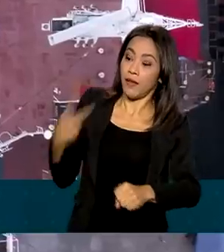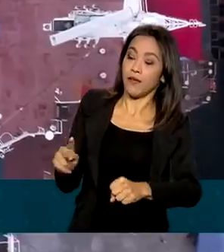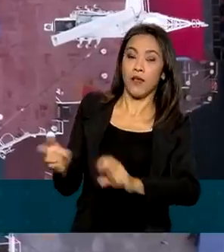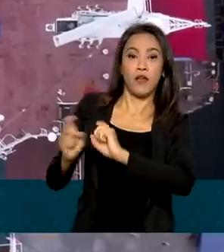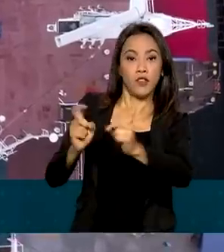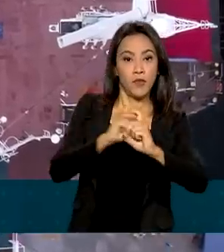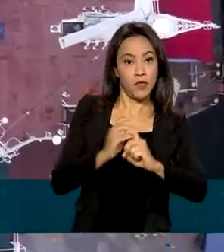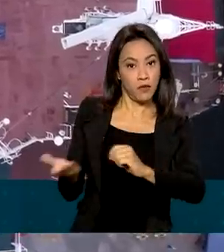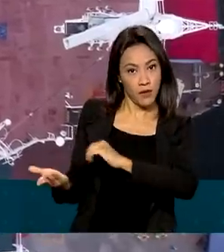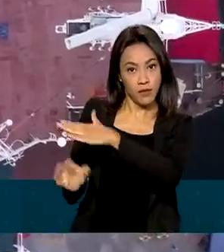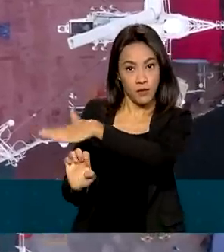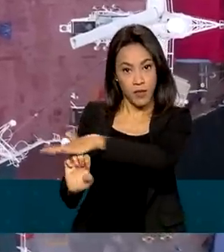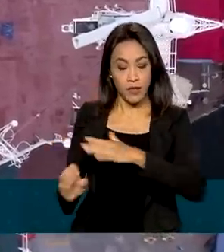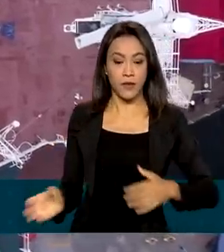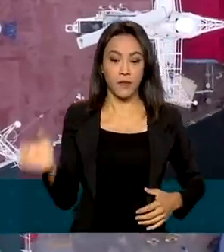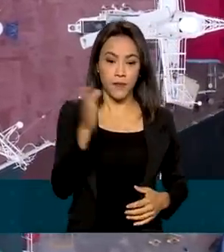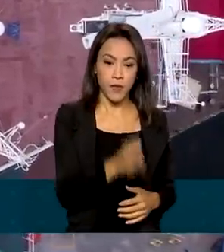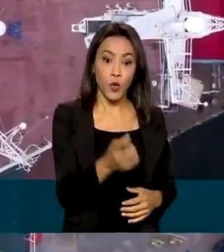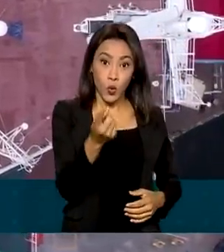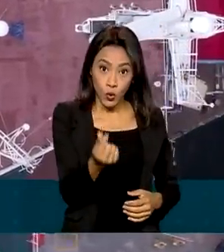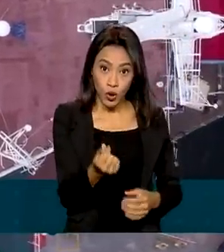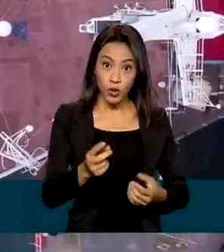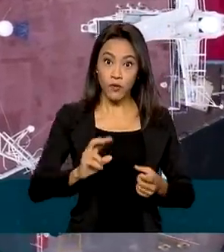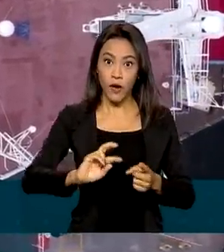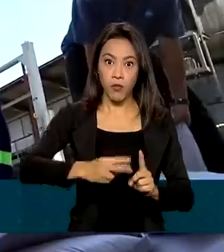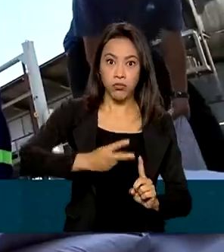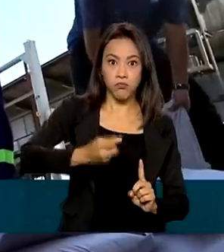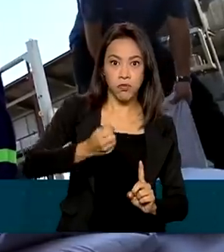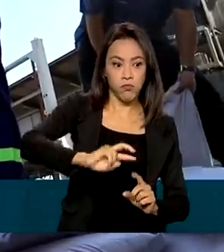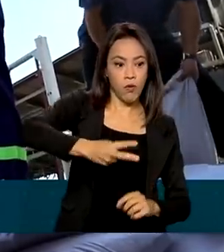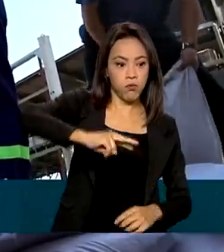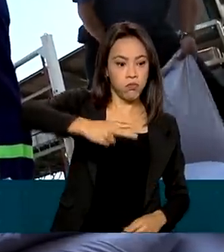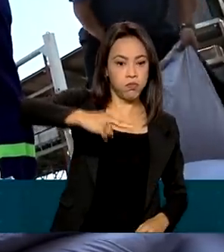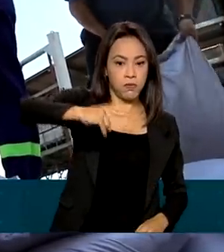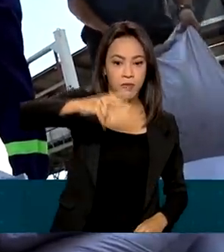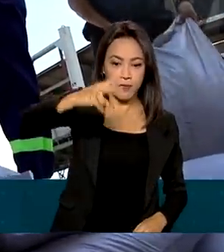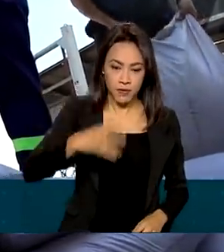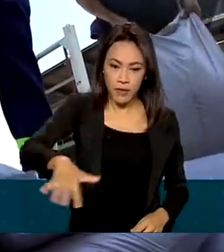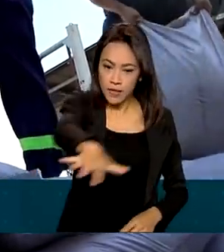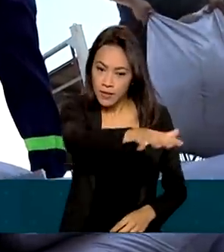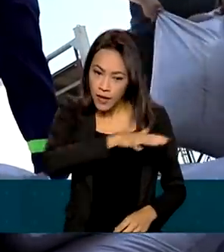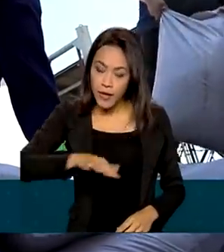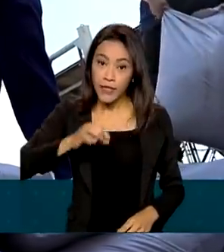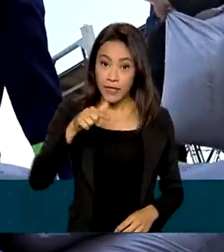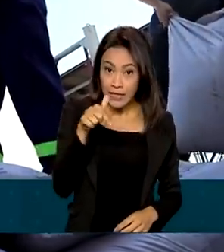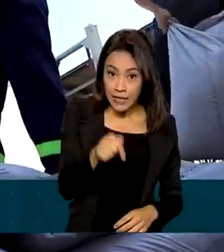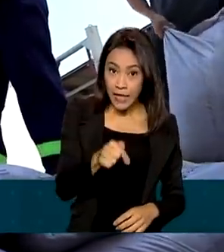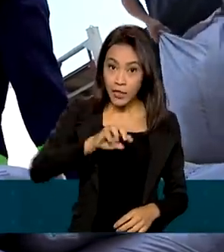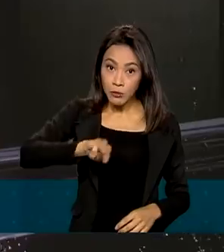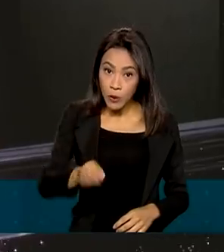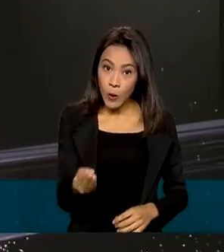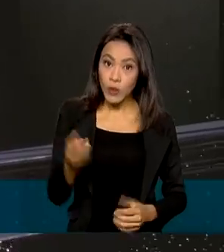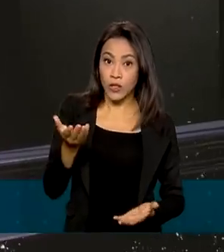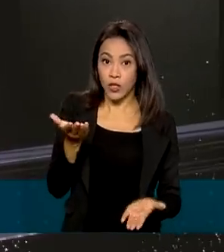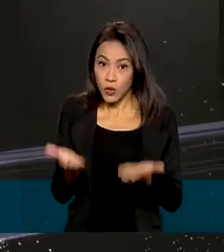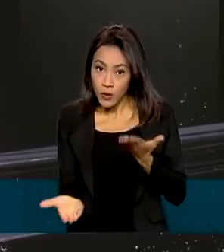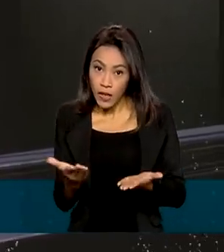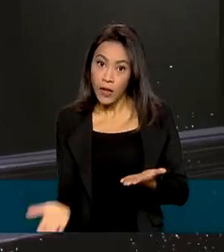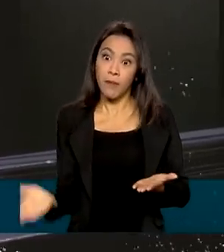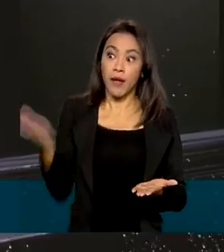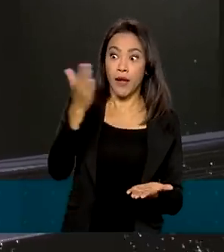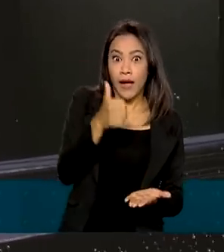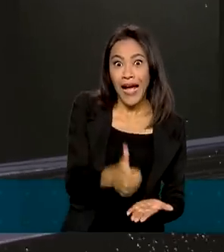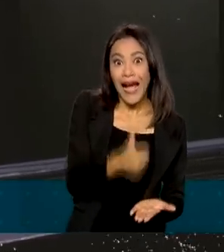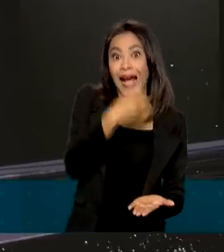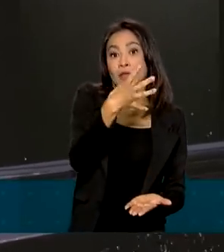Os investimentos deverão dobrar a movimentação de cargas no porto de Vitória, de 7 milhões de toneladas para 14